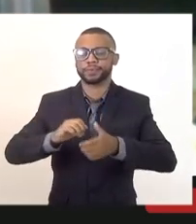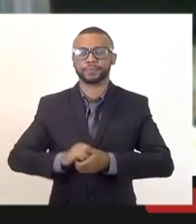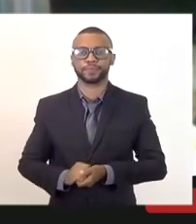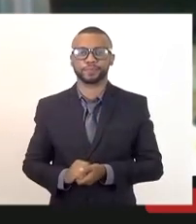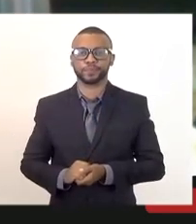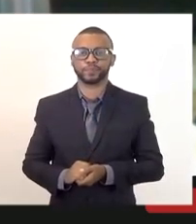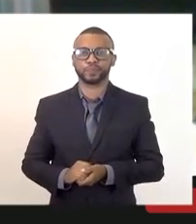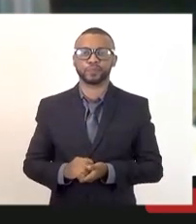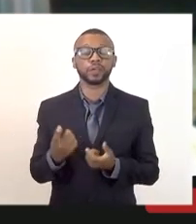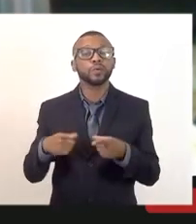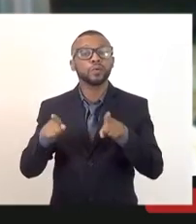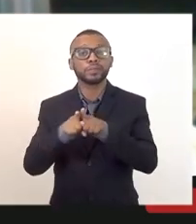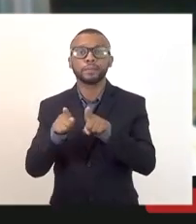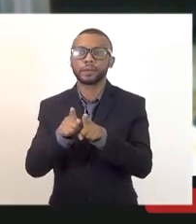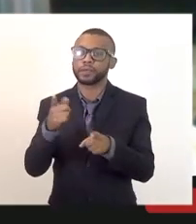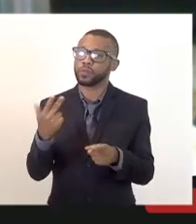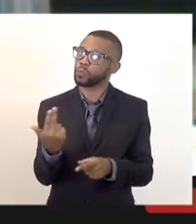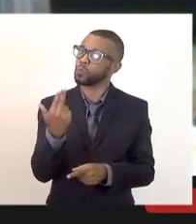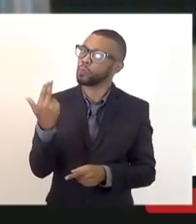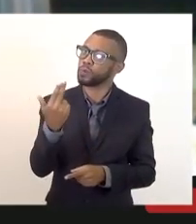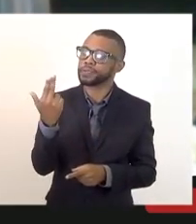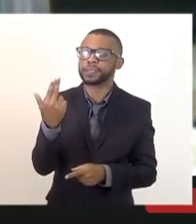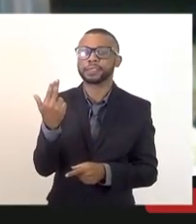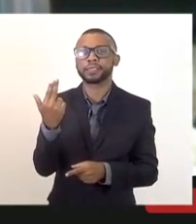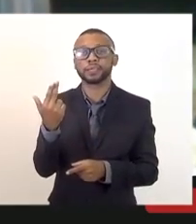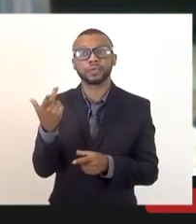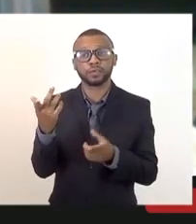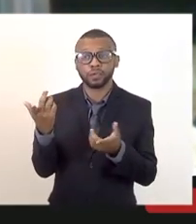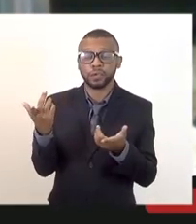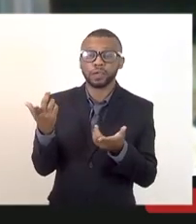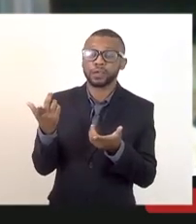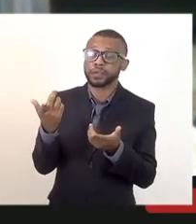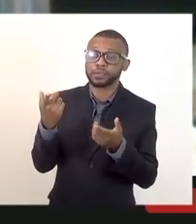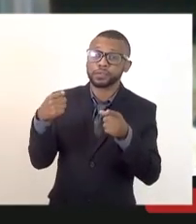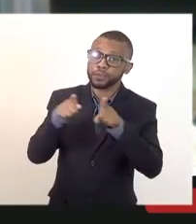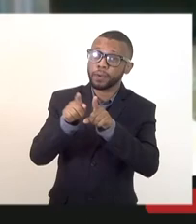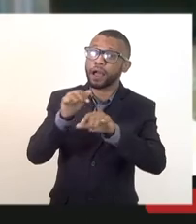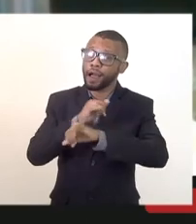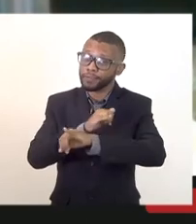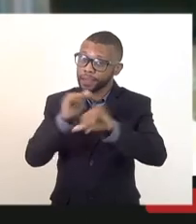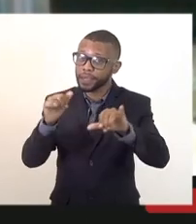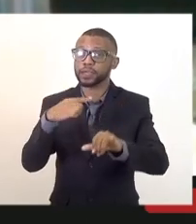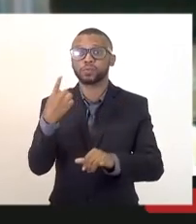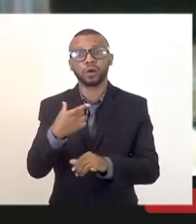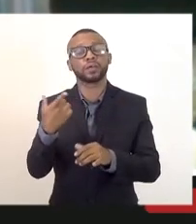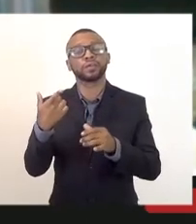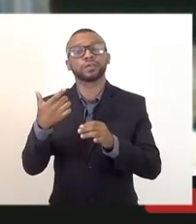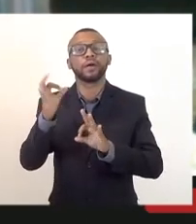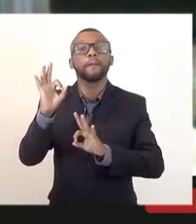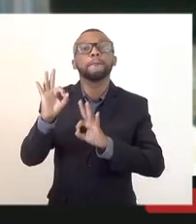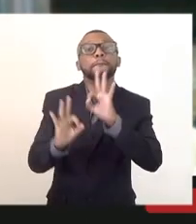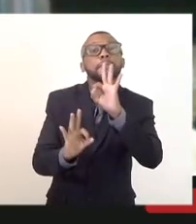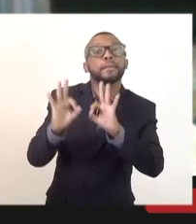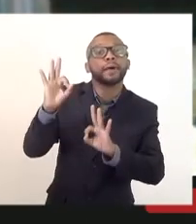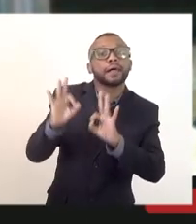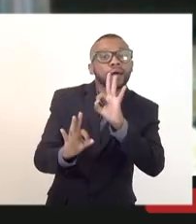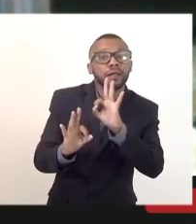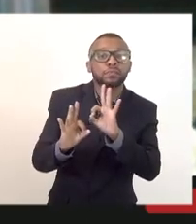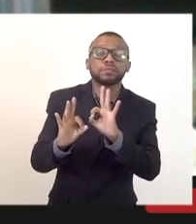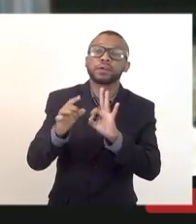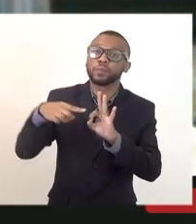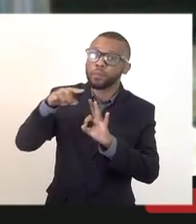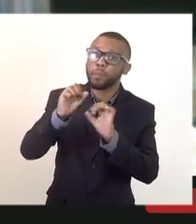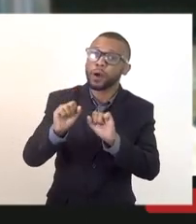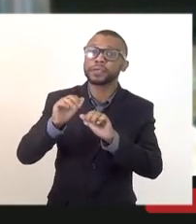também não poderia deixar de registrar que eles deveriam estar preparados para serem chamados a qualquer momento